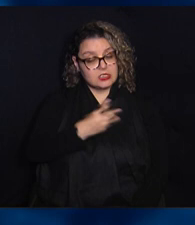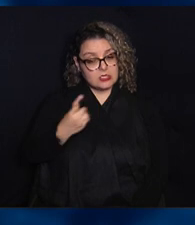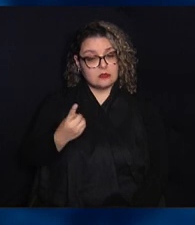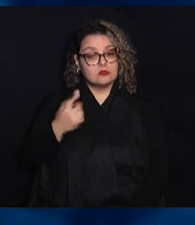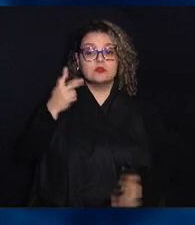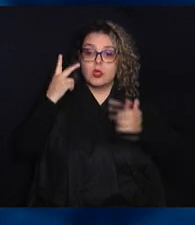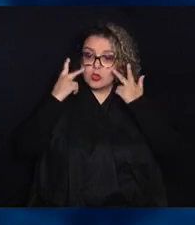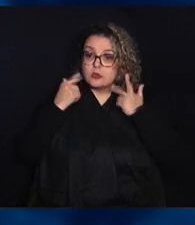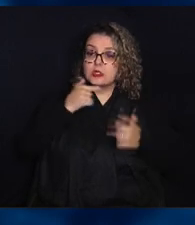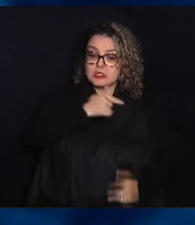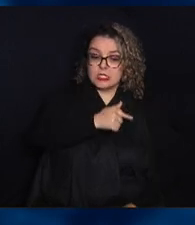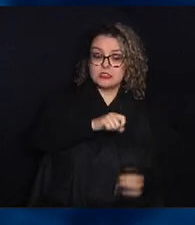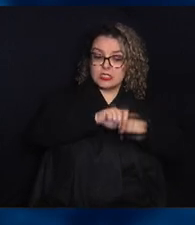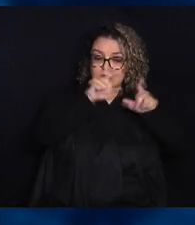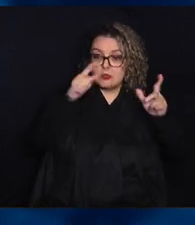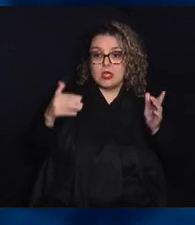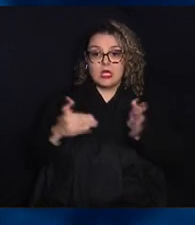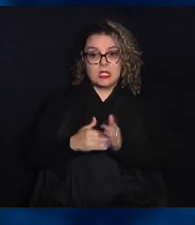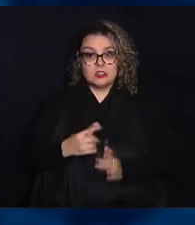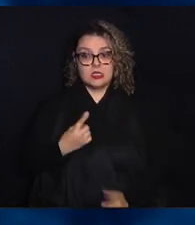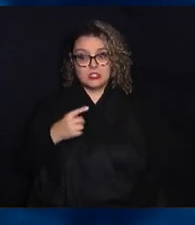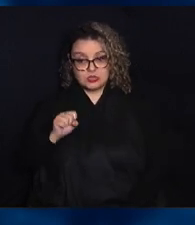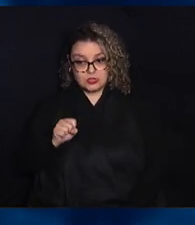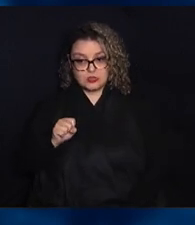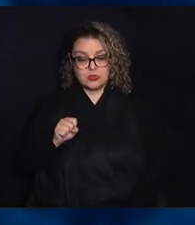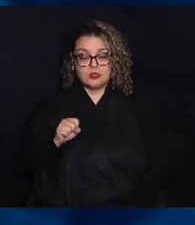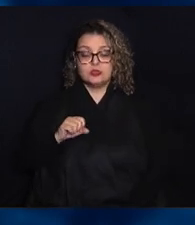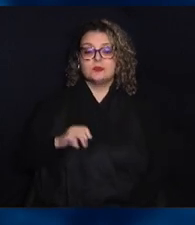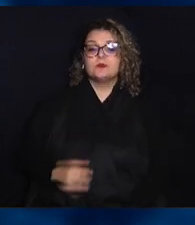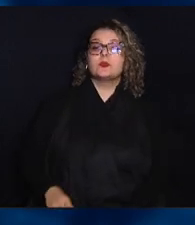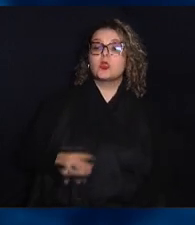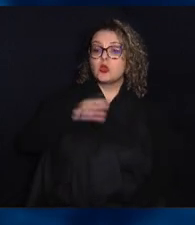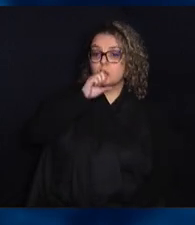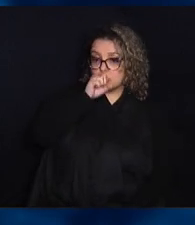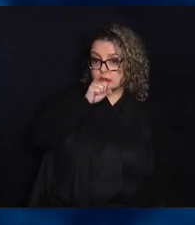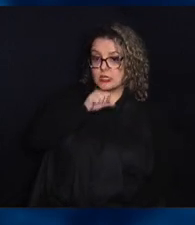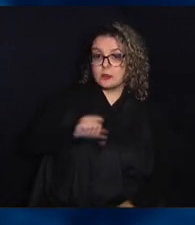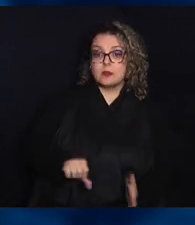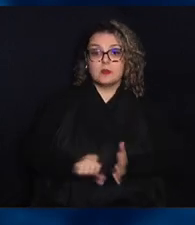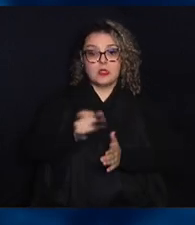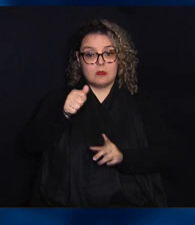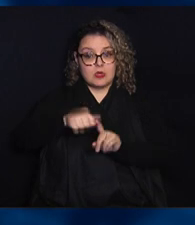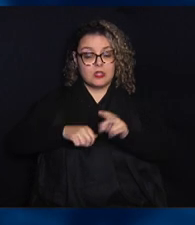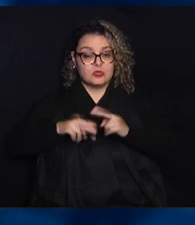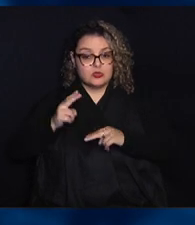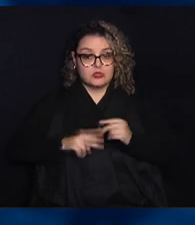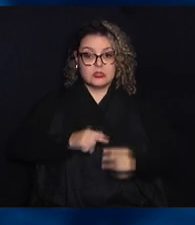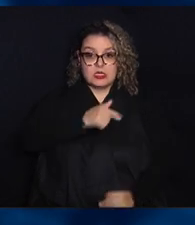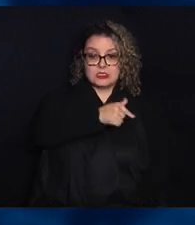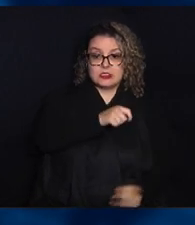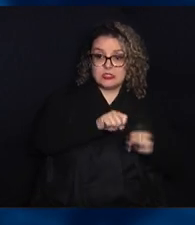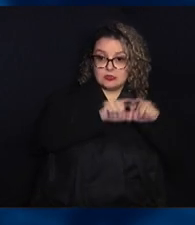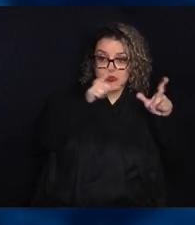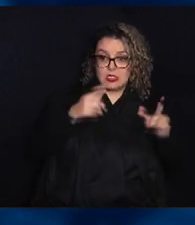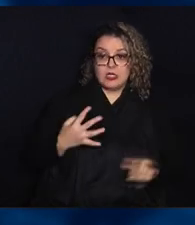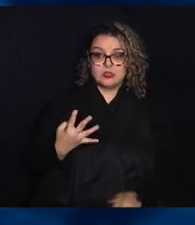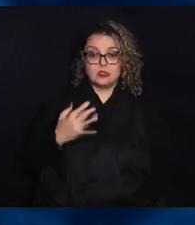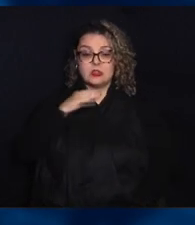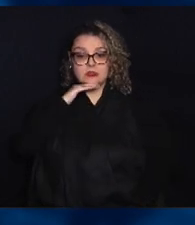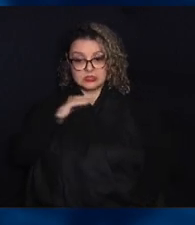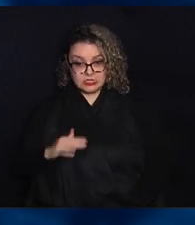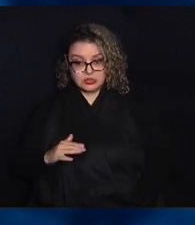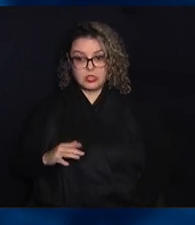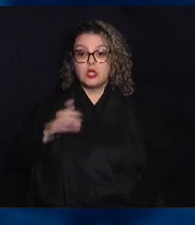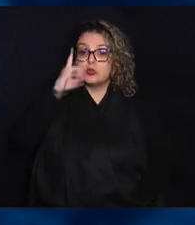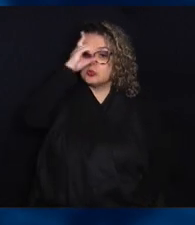normal, das 7 horas da manhã às 6 horas da tarde. No sábado, dia 1º de junho, das 7 horas da manhã às 4 horas da tarde.